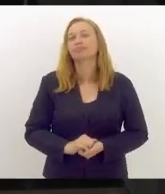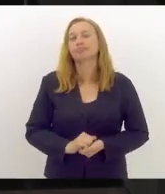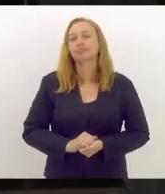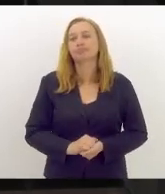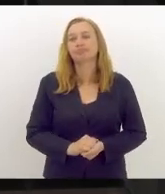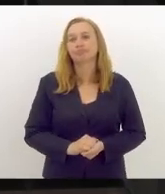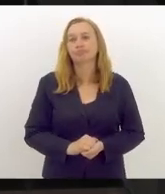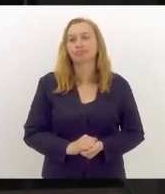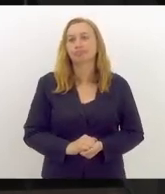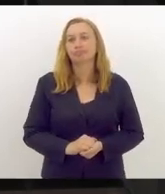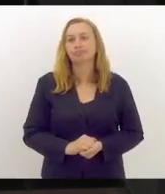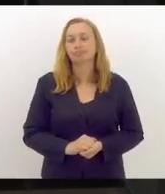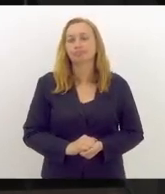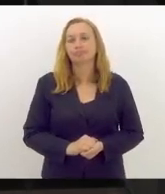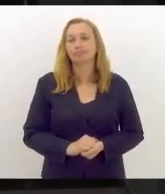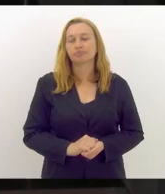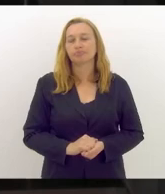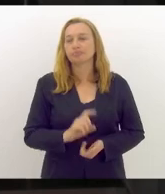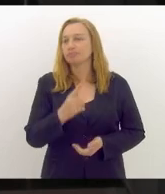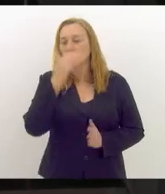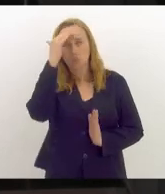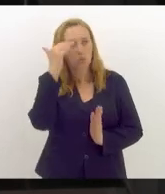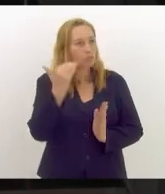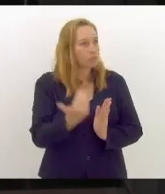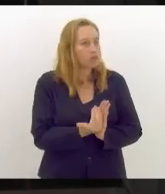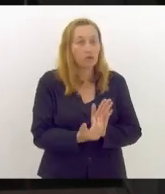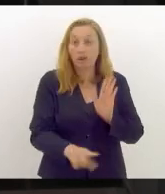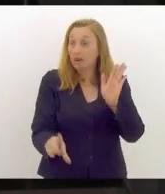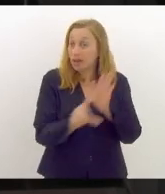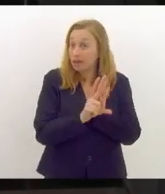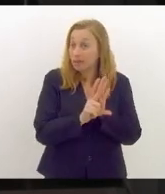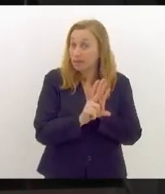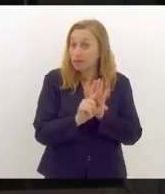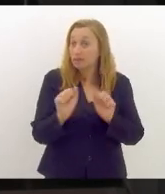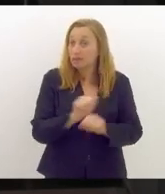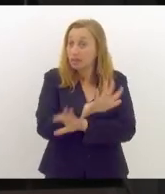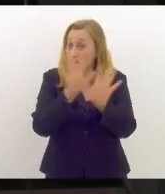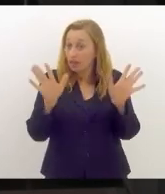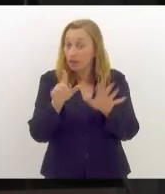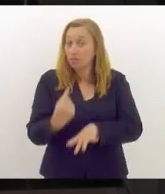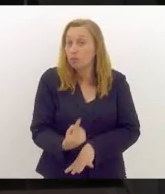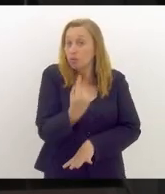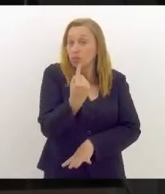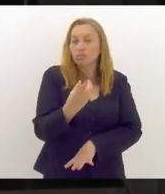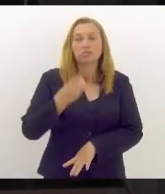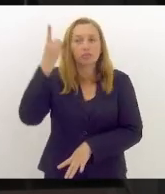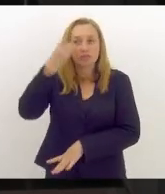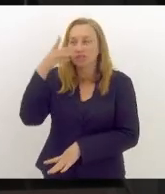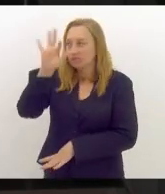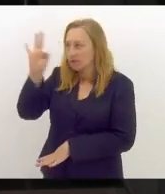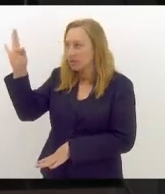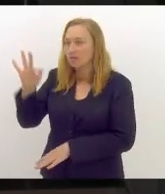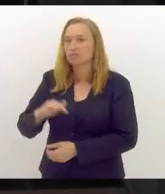Num descumprimento claro da lei por uma deputada federal.